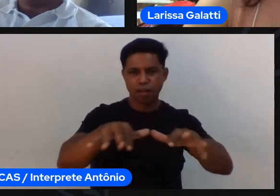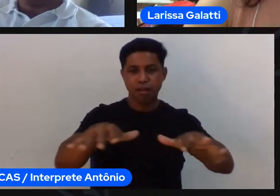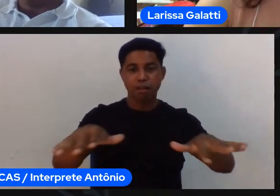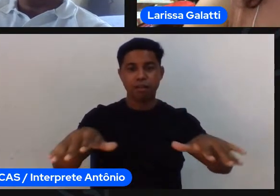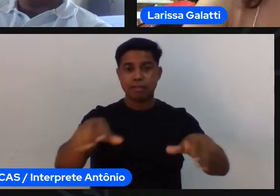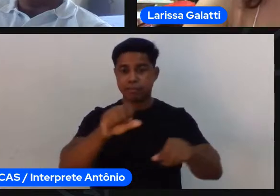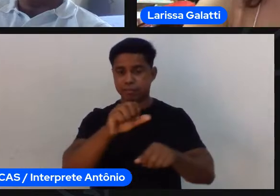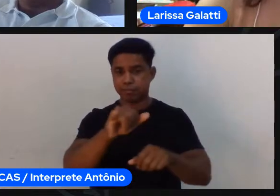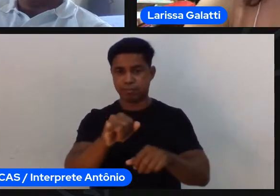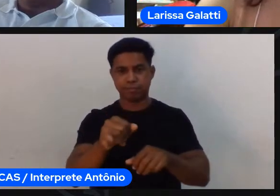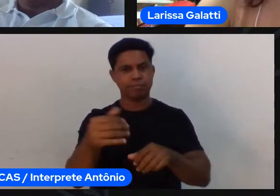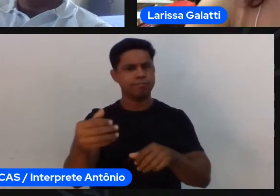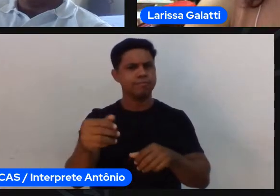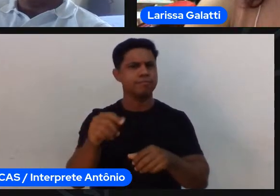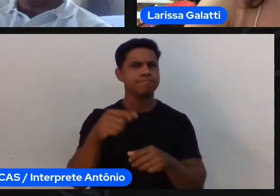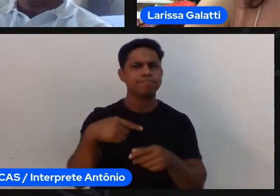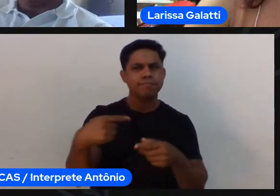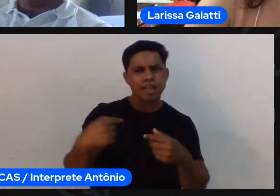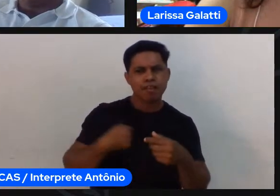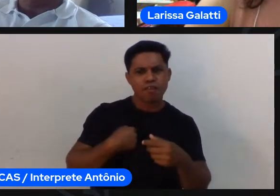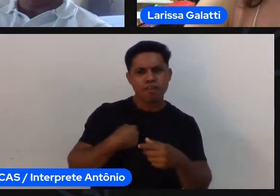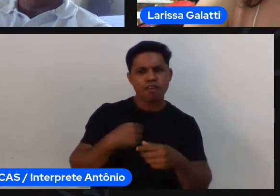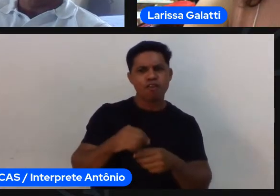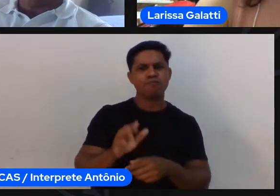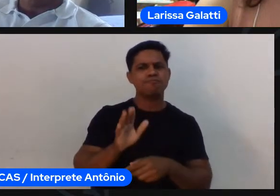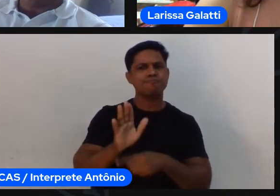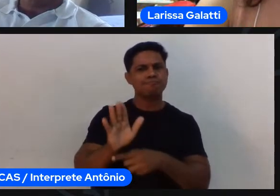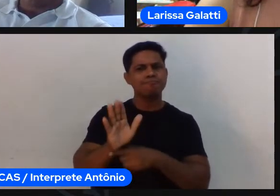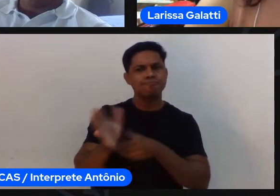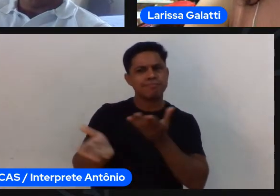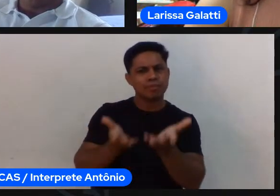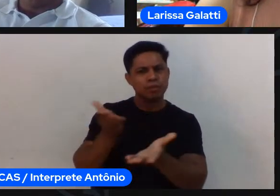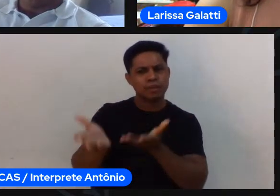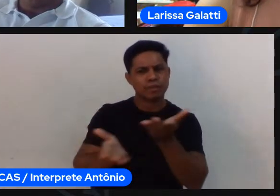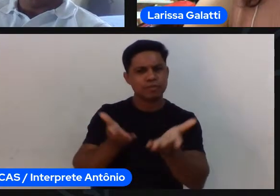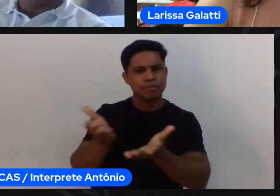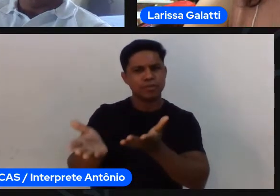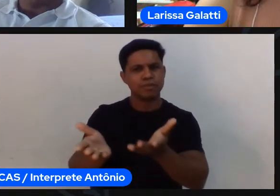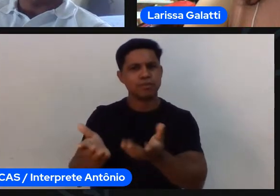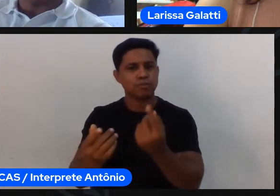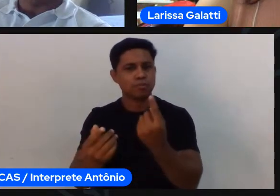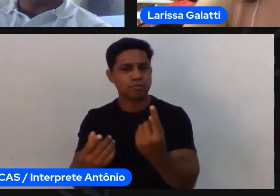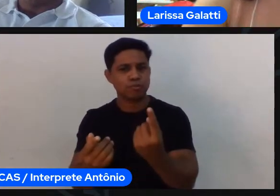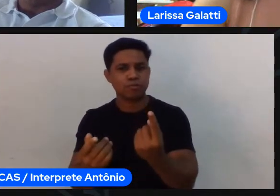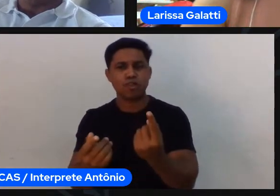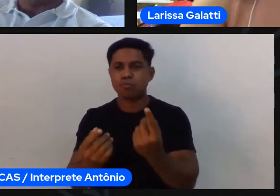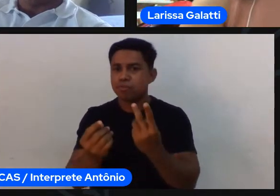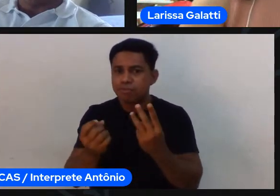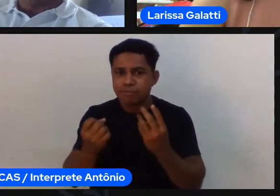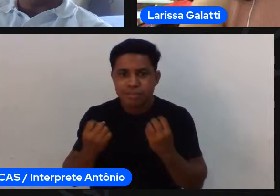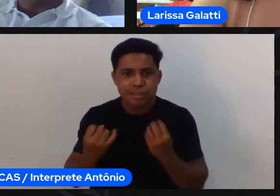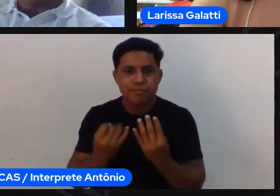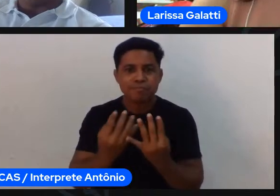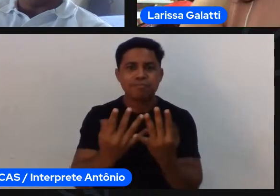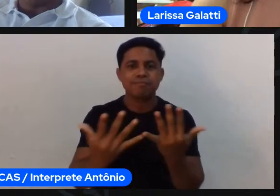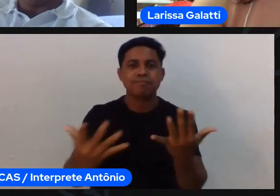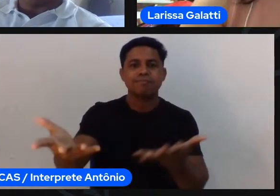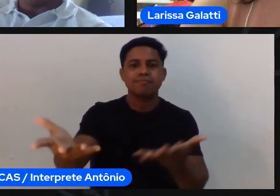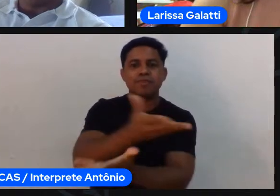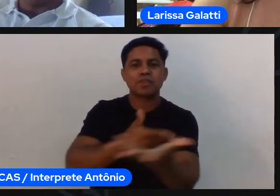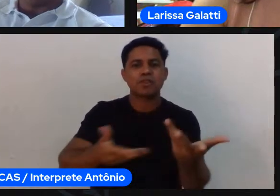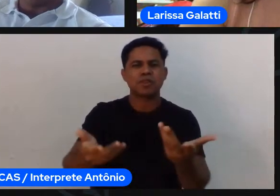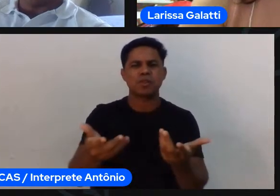estou atendendo bem a criança com mais propensão a se confirmar como um talento né então a gente não tá excluindo o